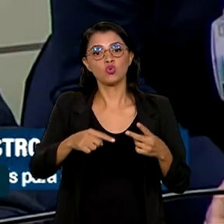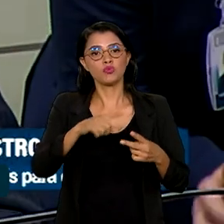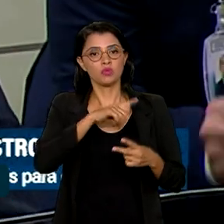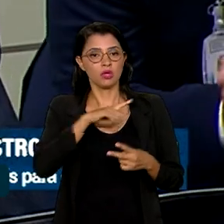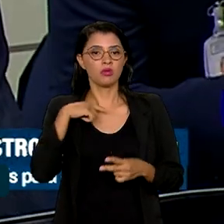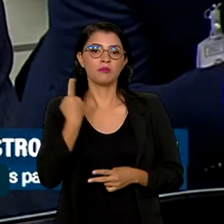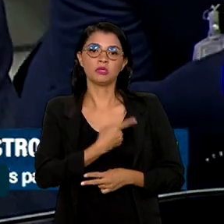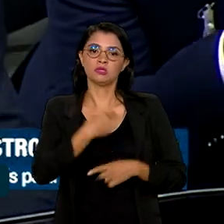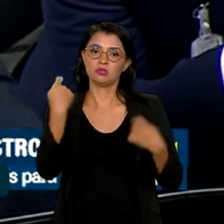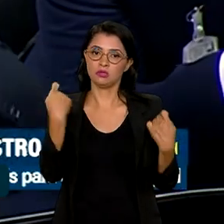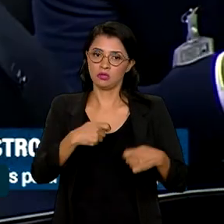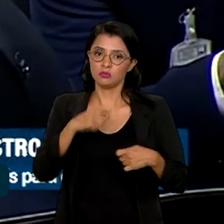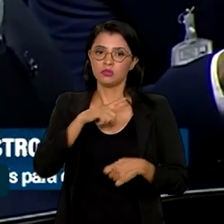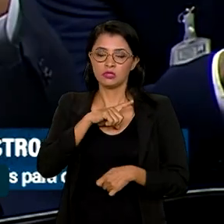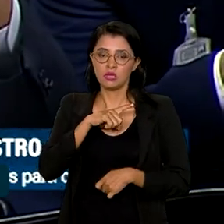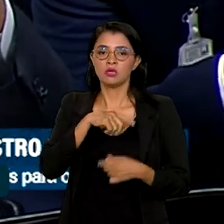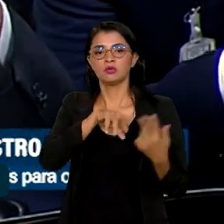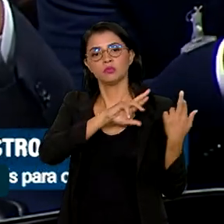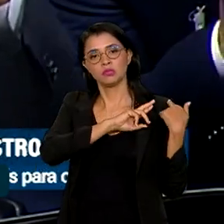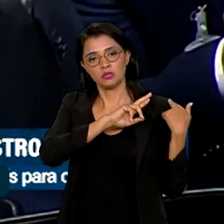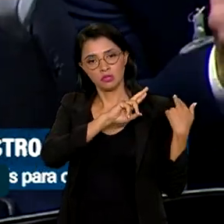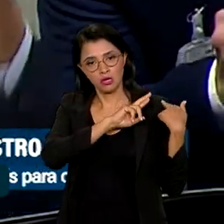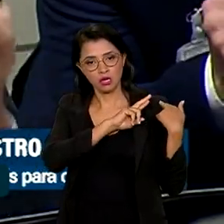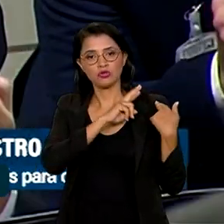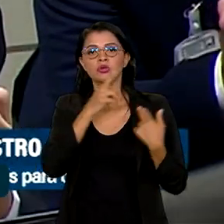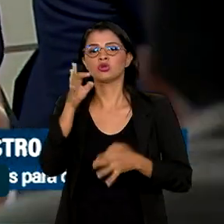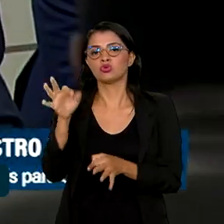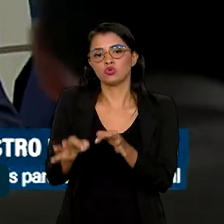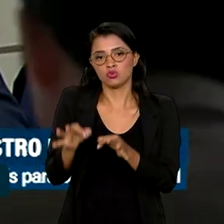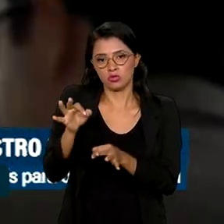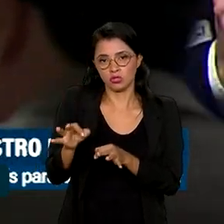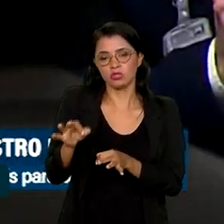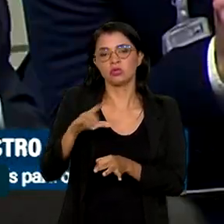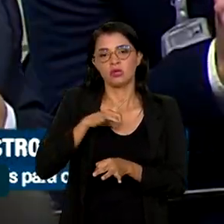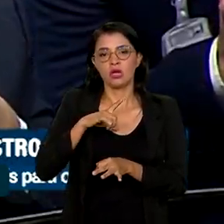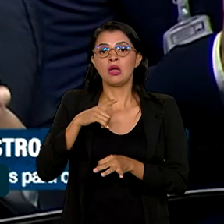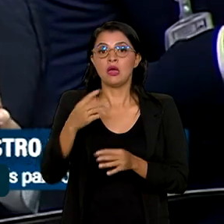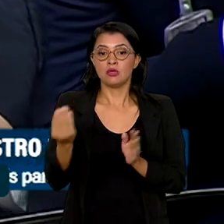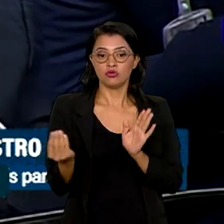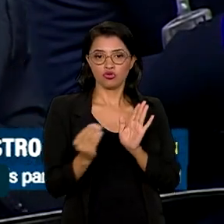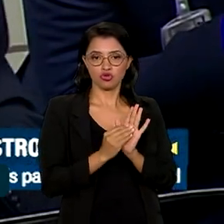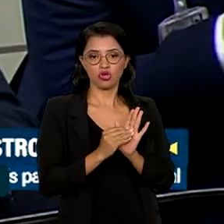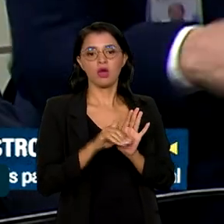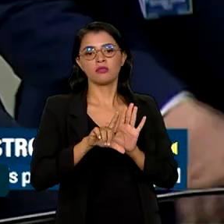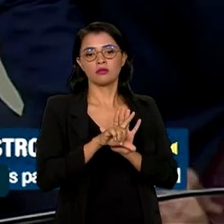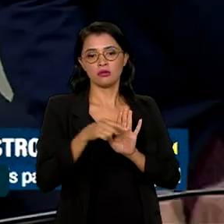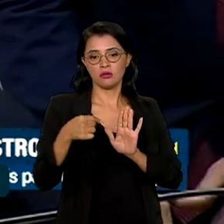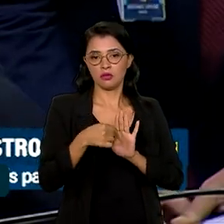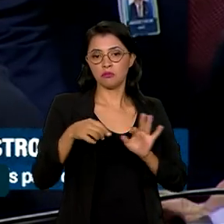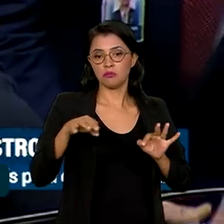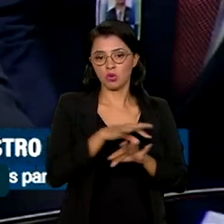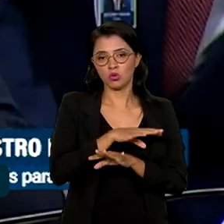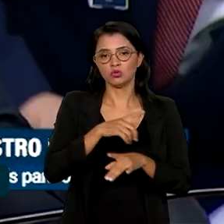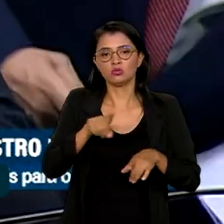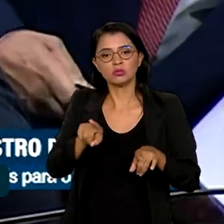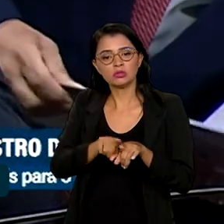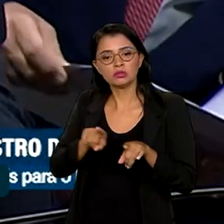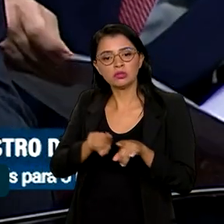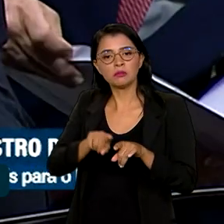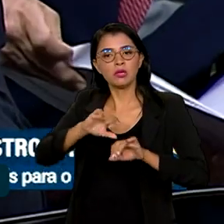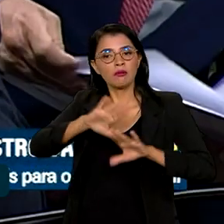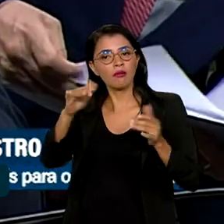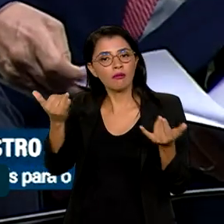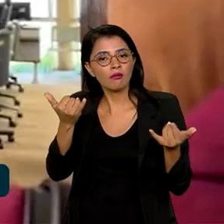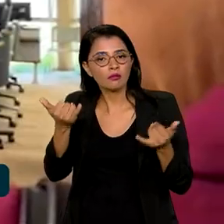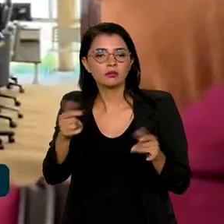Nós temos que ter responsabilidade jurídica fixada numa legislação e transparência,